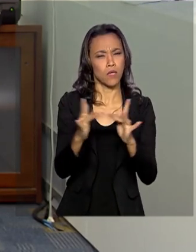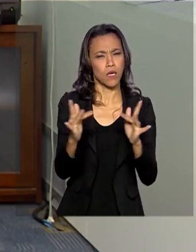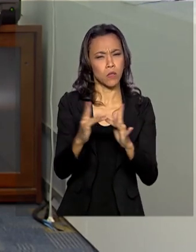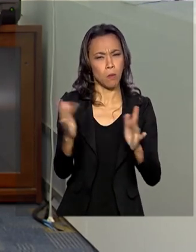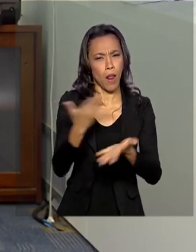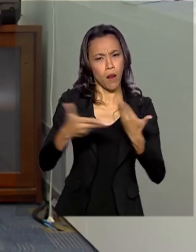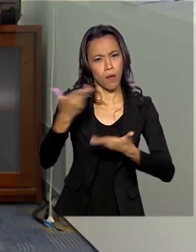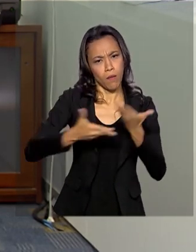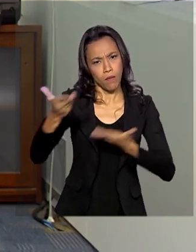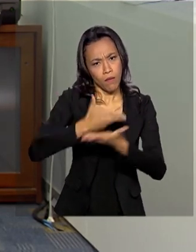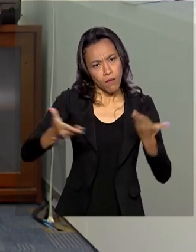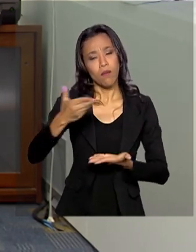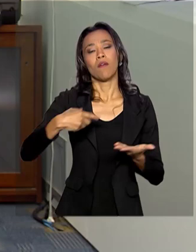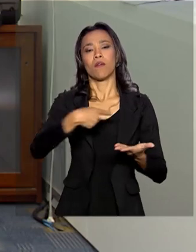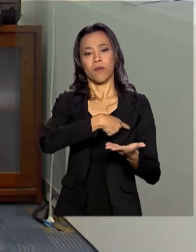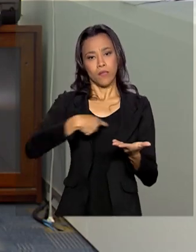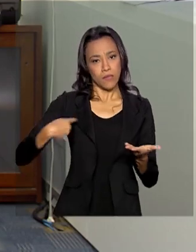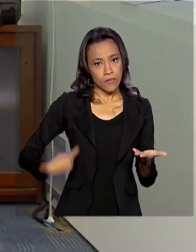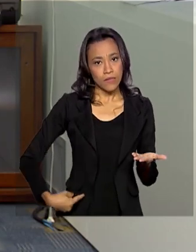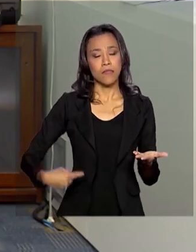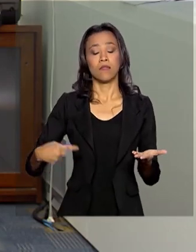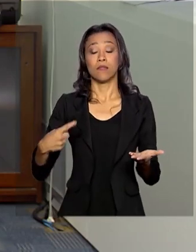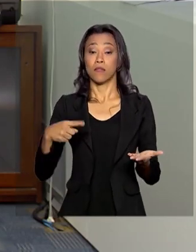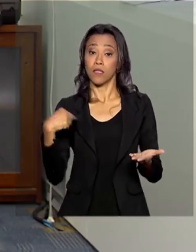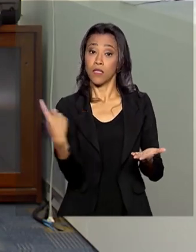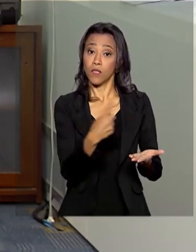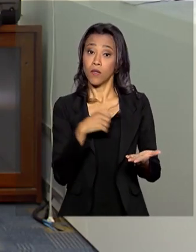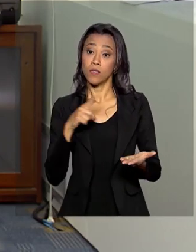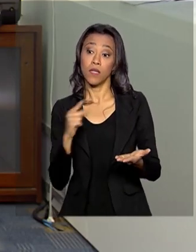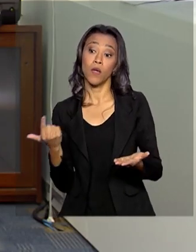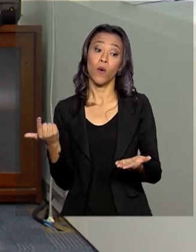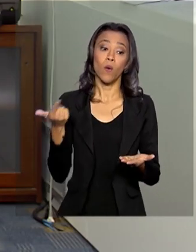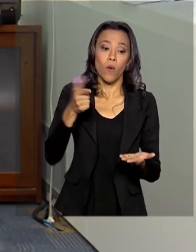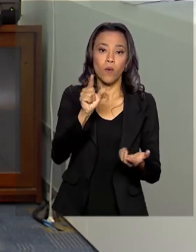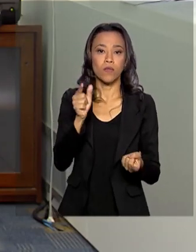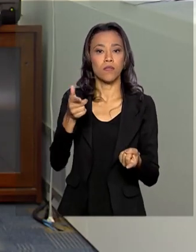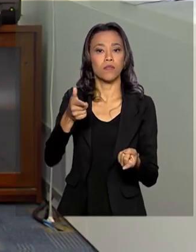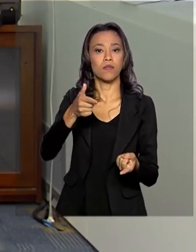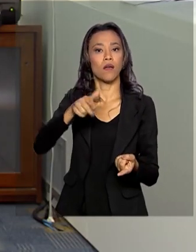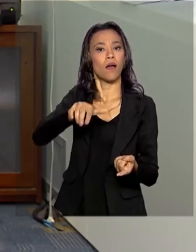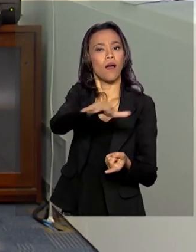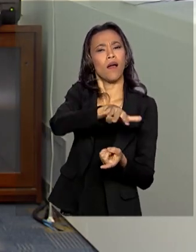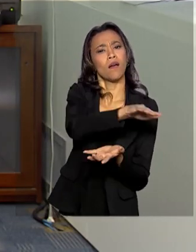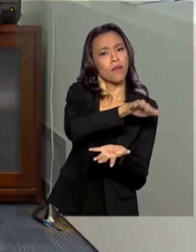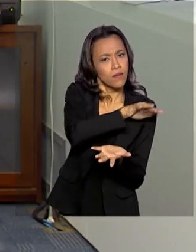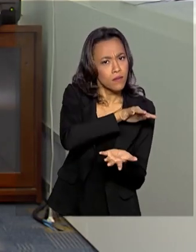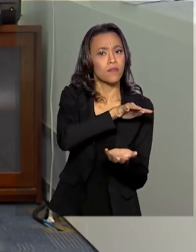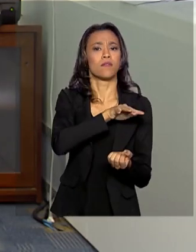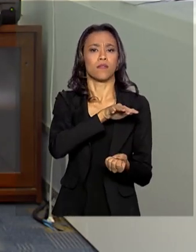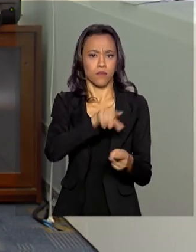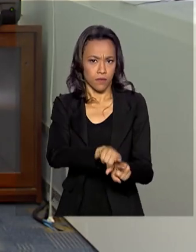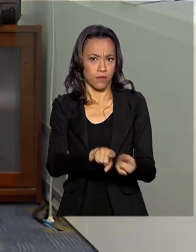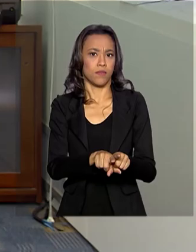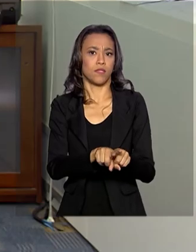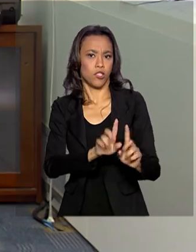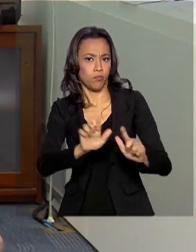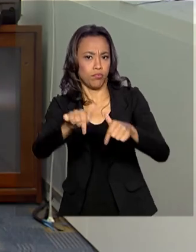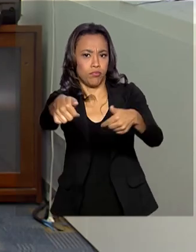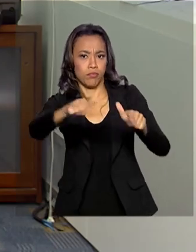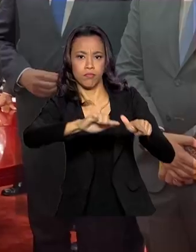para que a gente possa ter também outras áreas de atuação numa fase mais